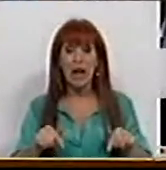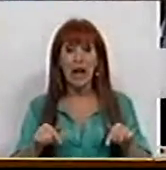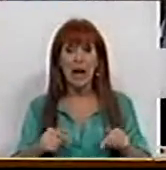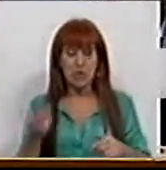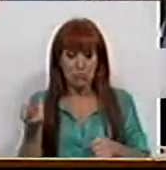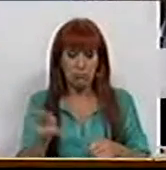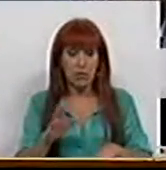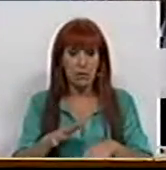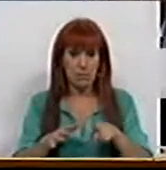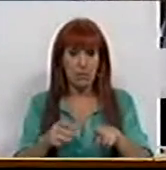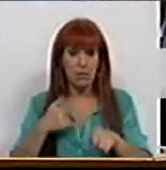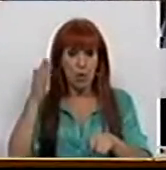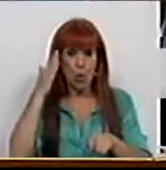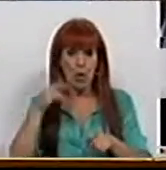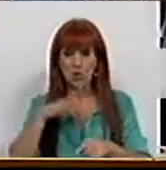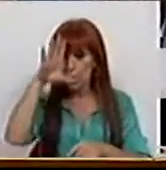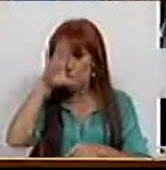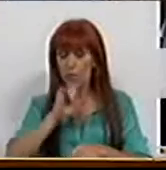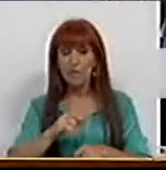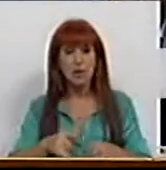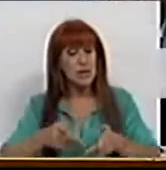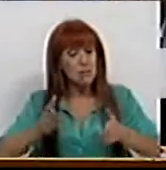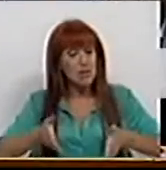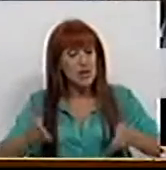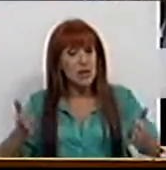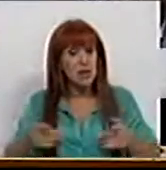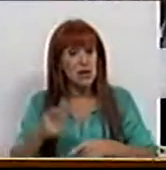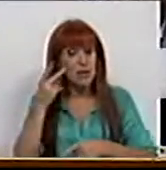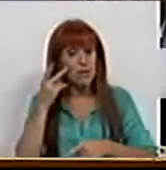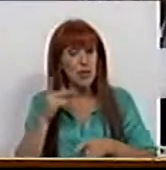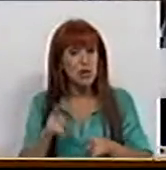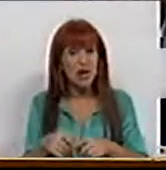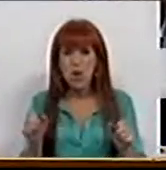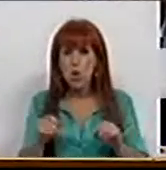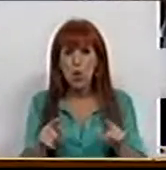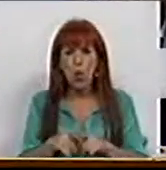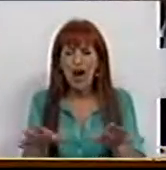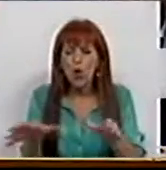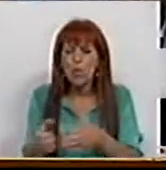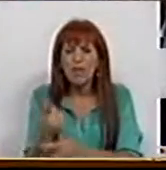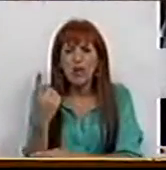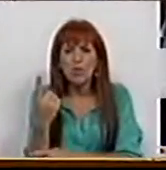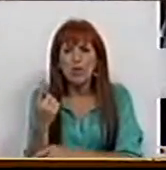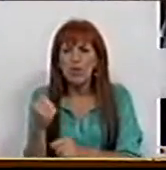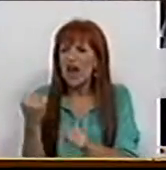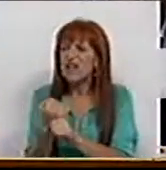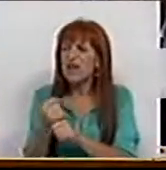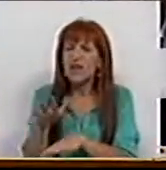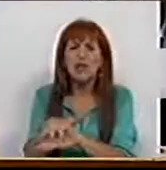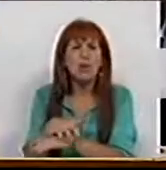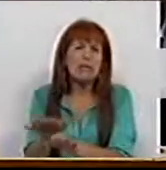circunstâncias eu creio que o Governo devia ver que não é uma comissão tipo entidade